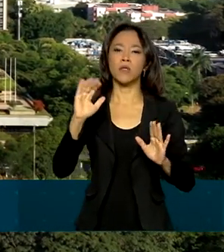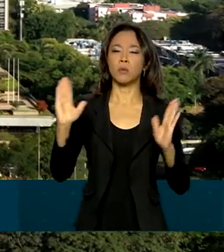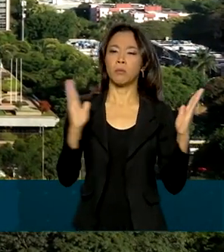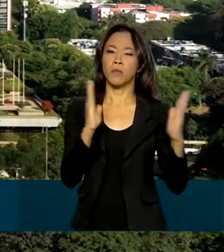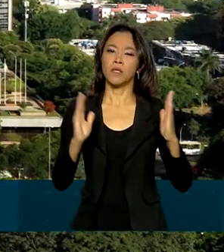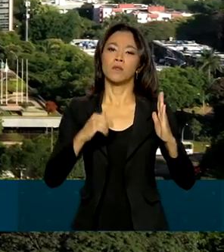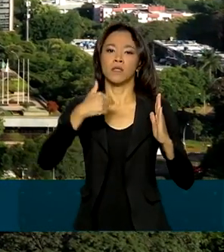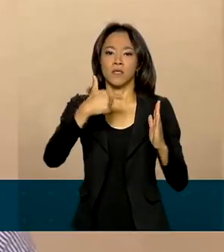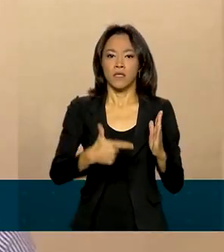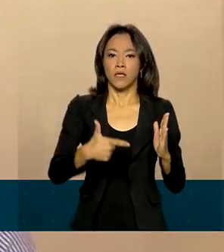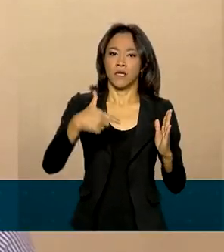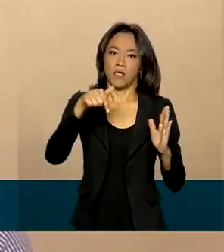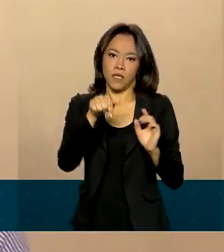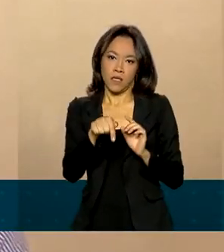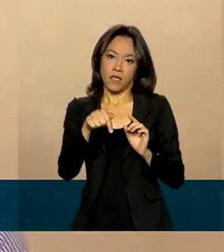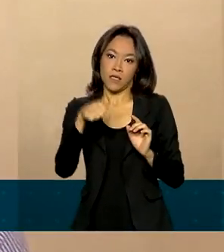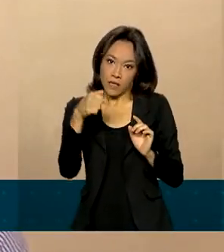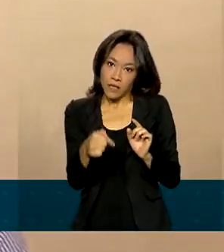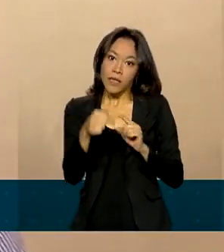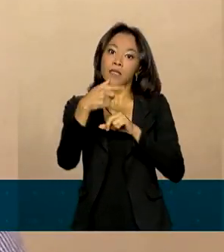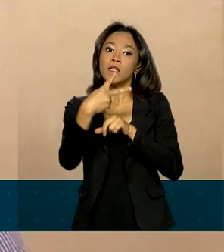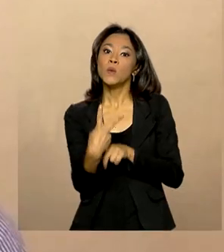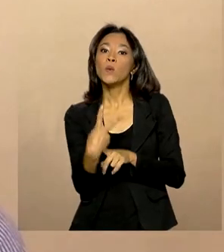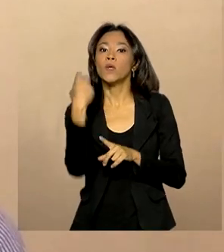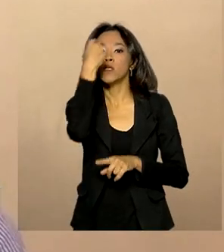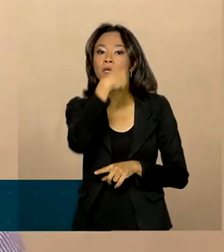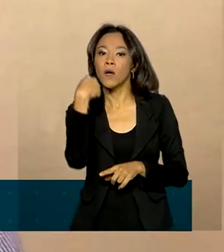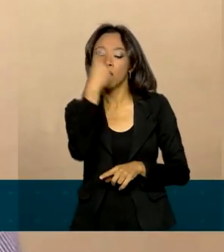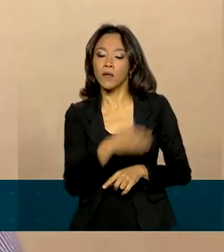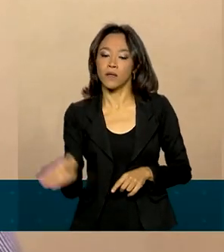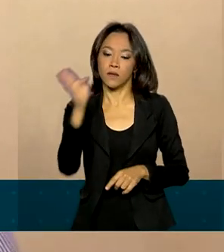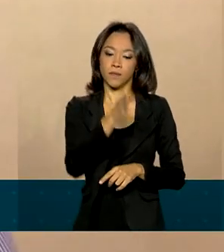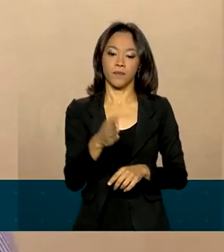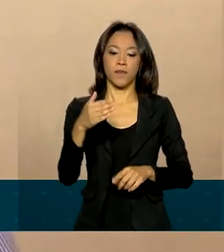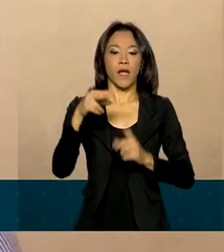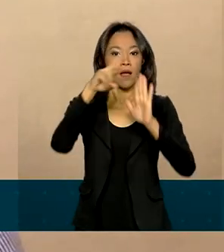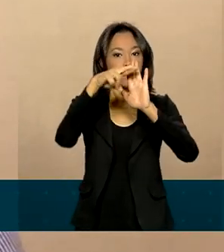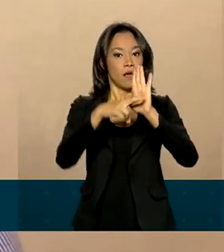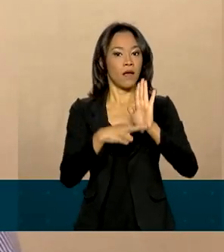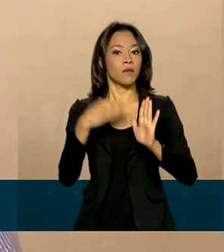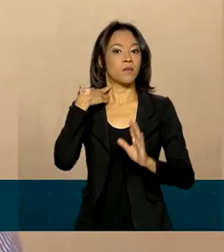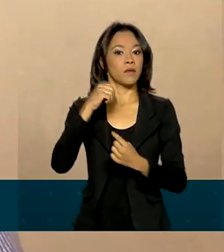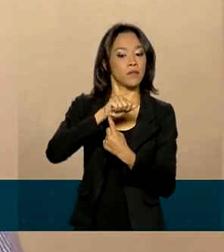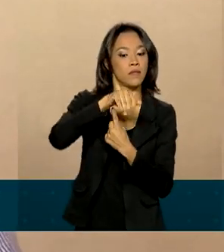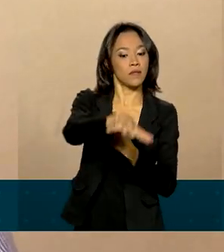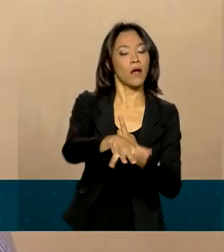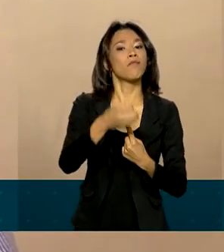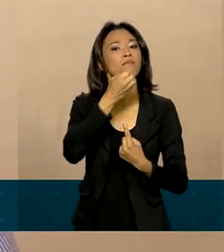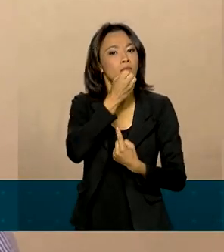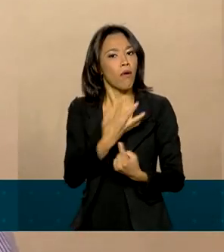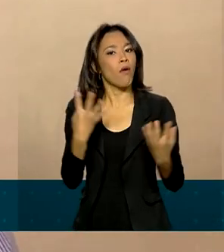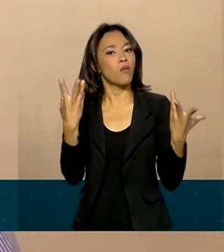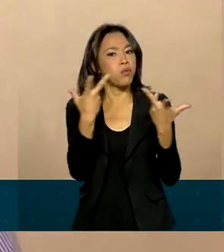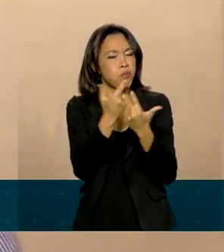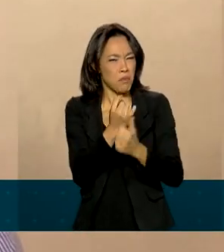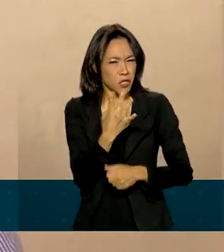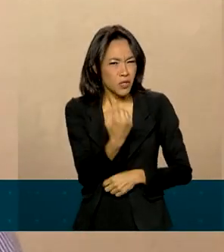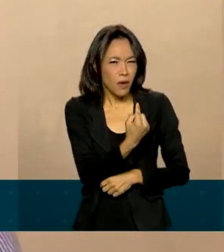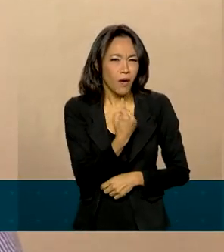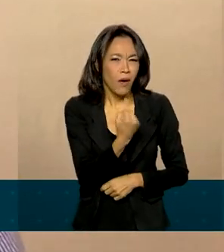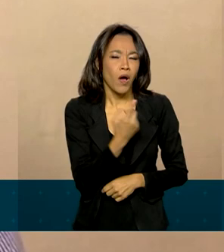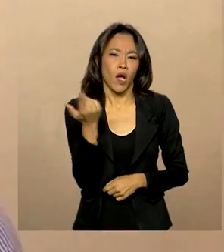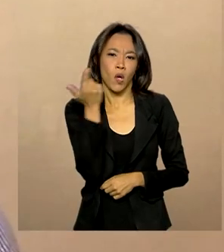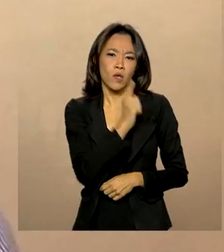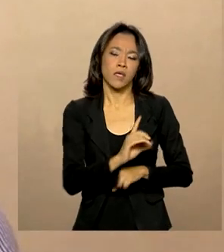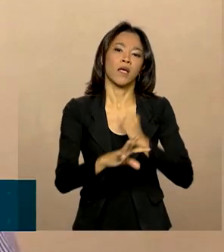72 horas. As medidas de segurança anunciadas pelo Banco Central, elas são bastante eficientes, mas não conseguem por si só garantir